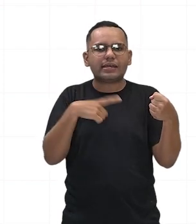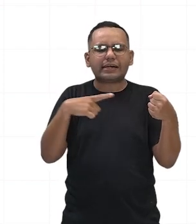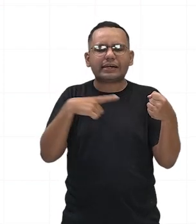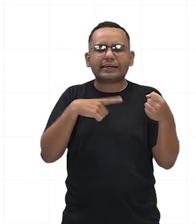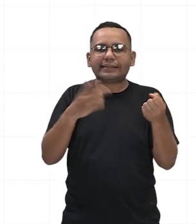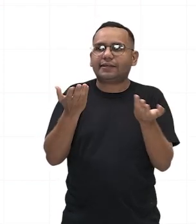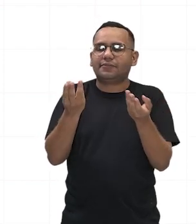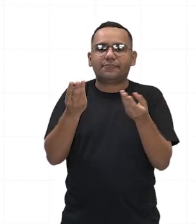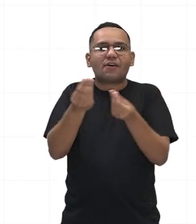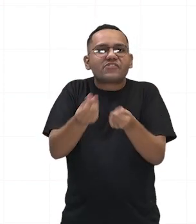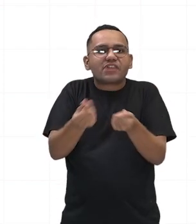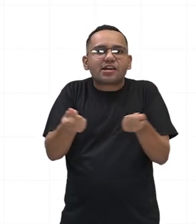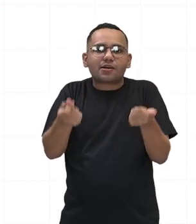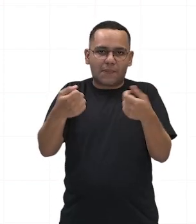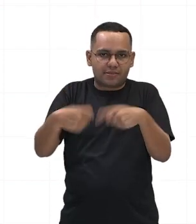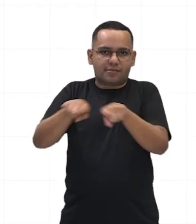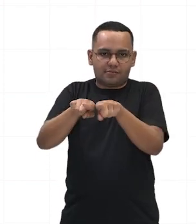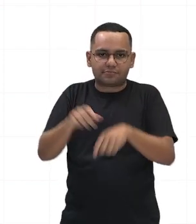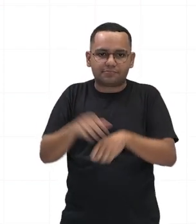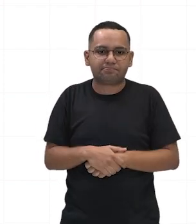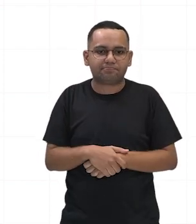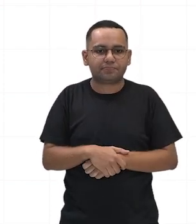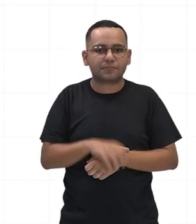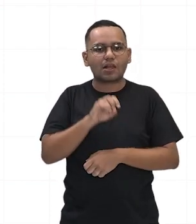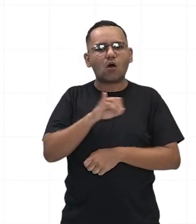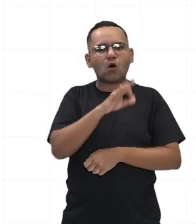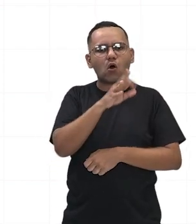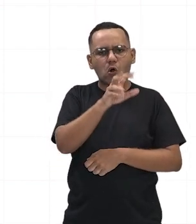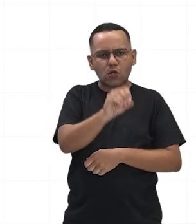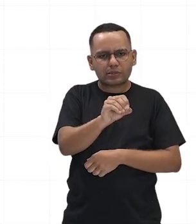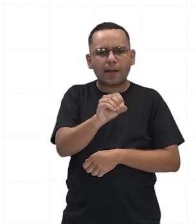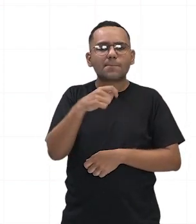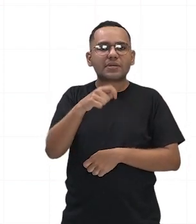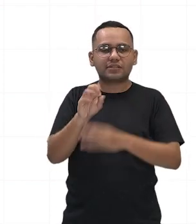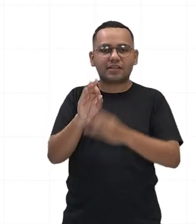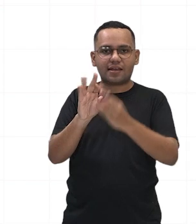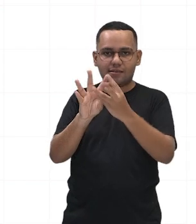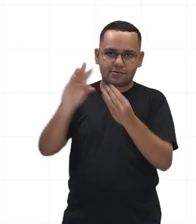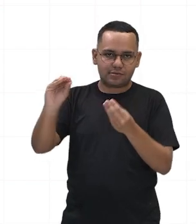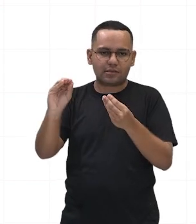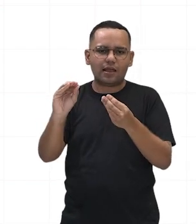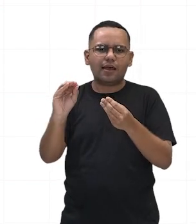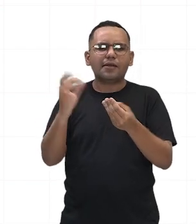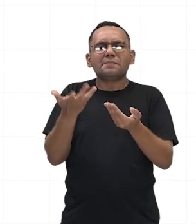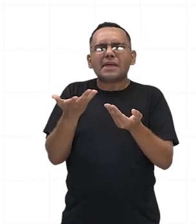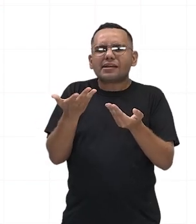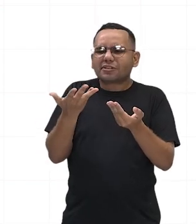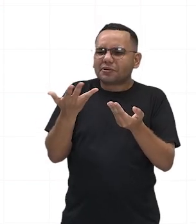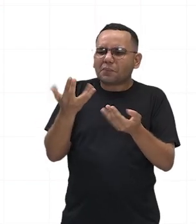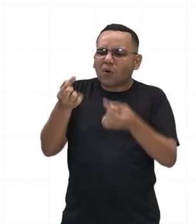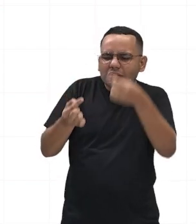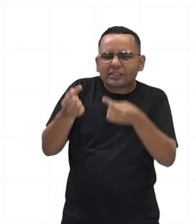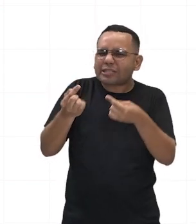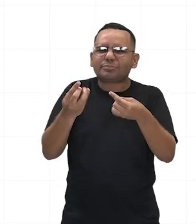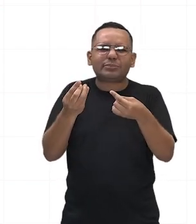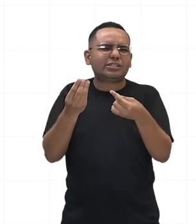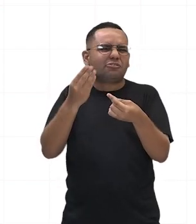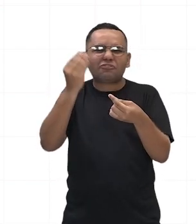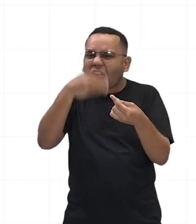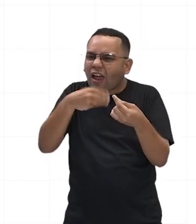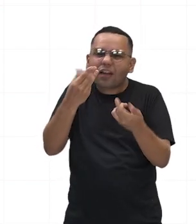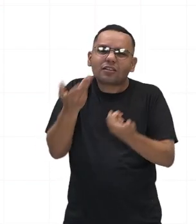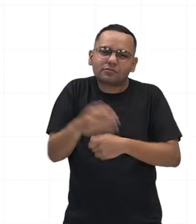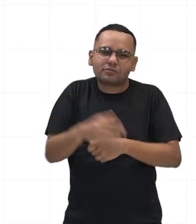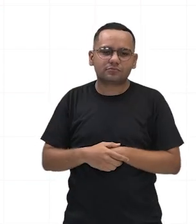acabou exilado e politicamente enfraquecido. O conflito entre os dois, entre os dois líderes, era evidente e